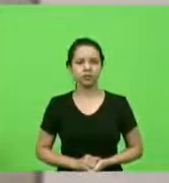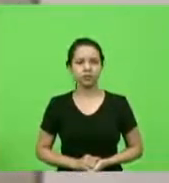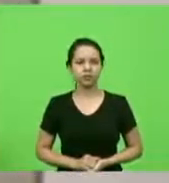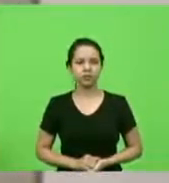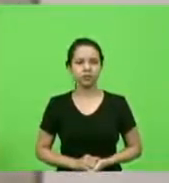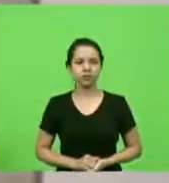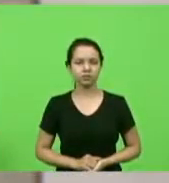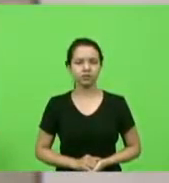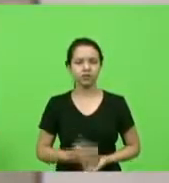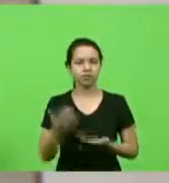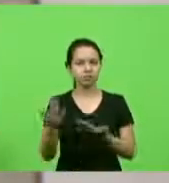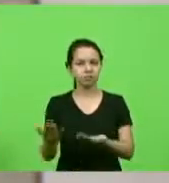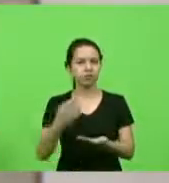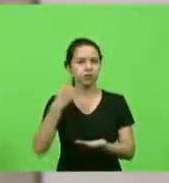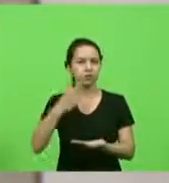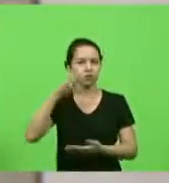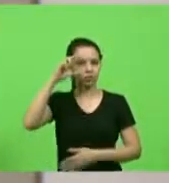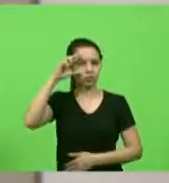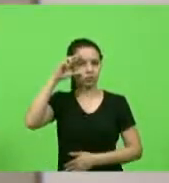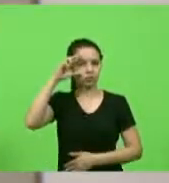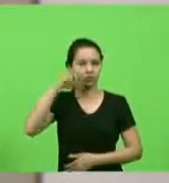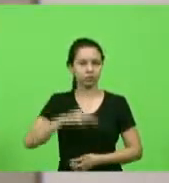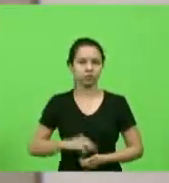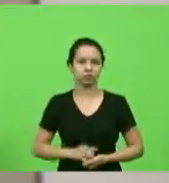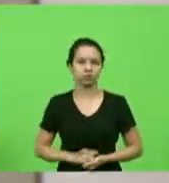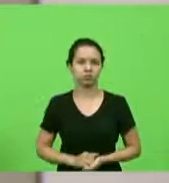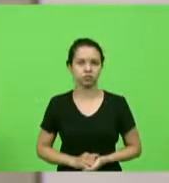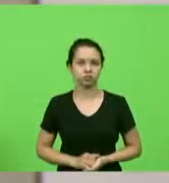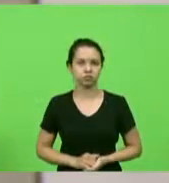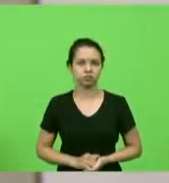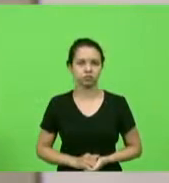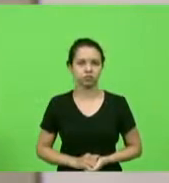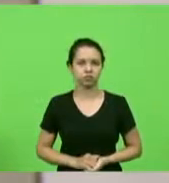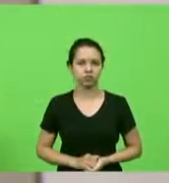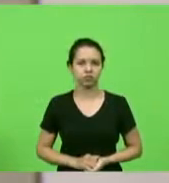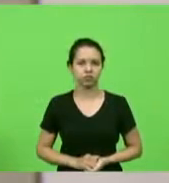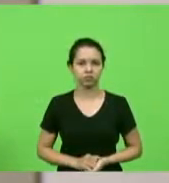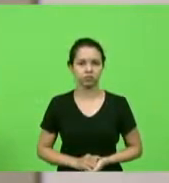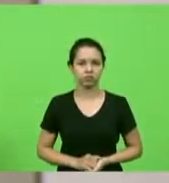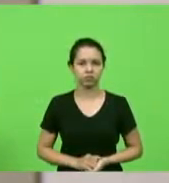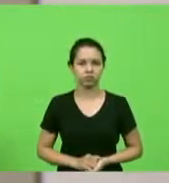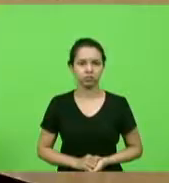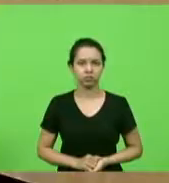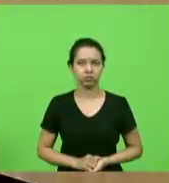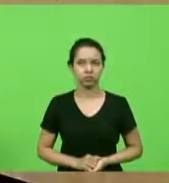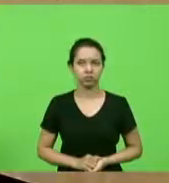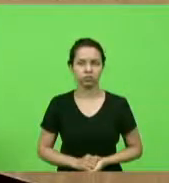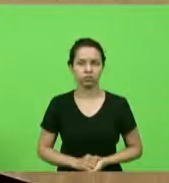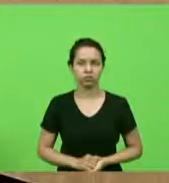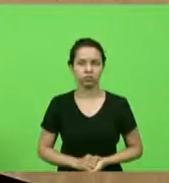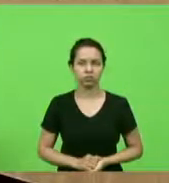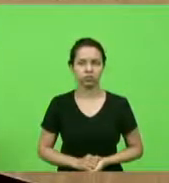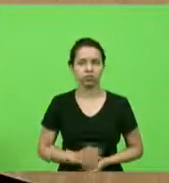ordem, deputado Ricardo Alba, na sequência, deputado Ismael dos Santos.